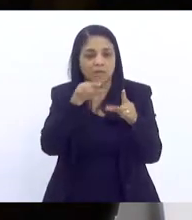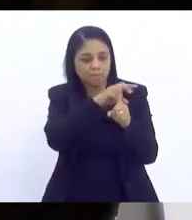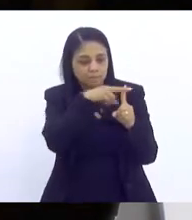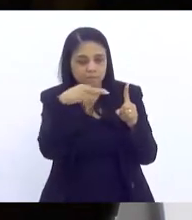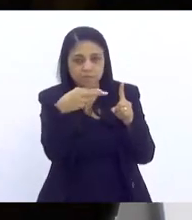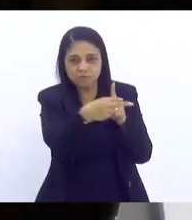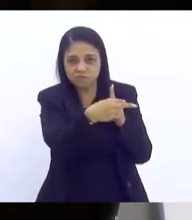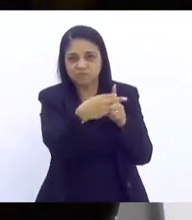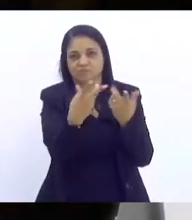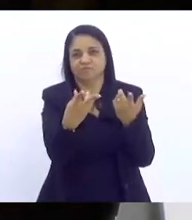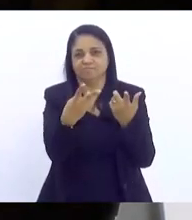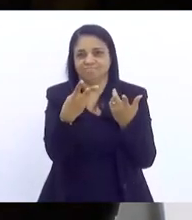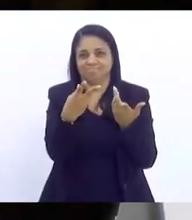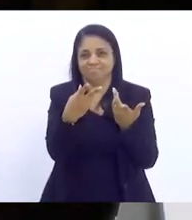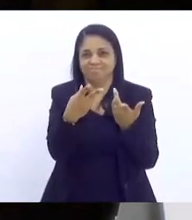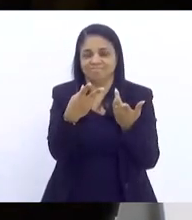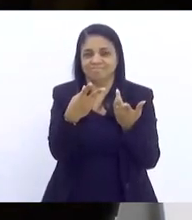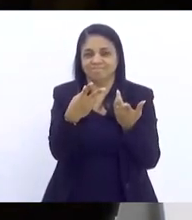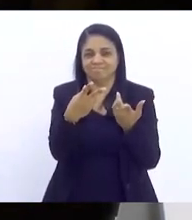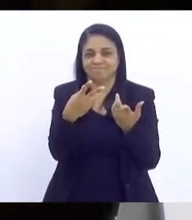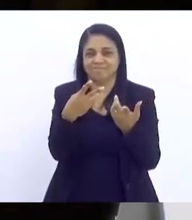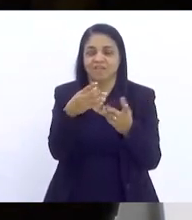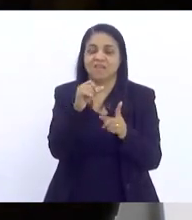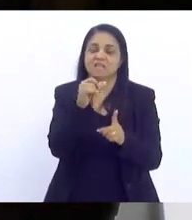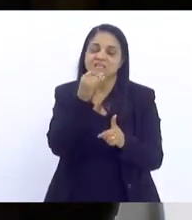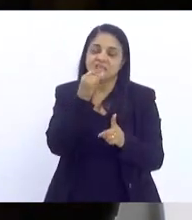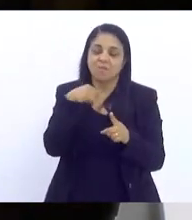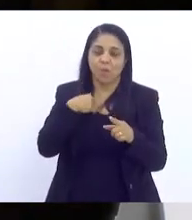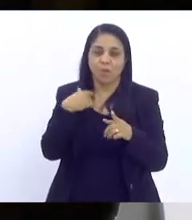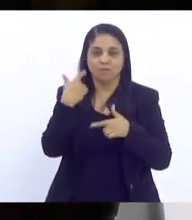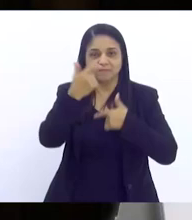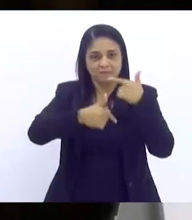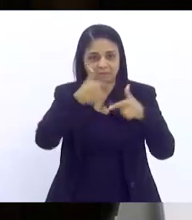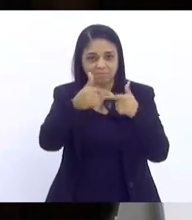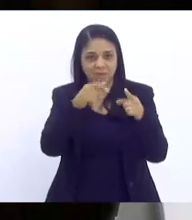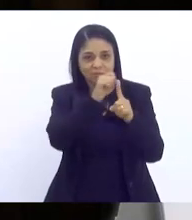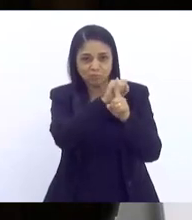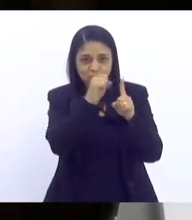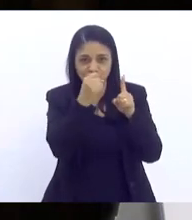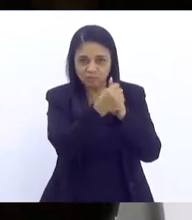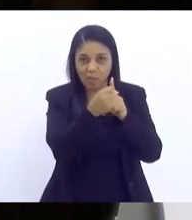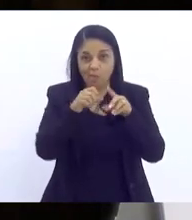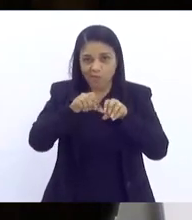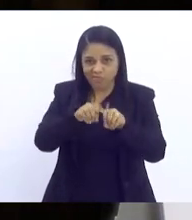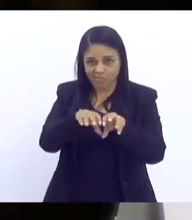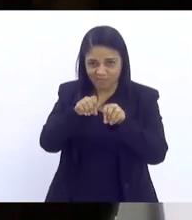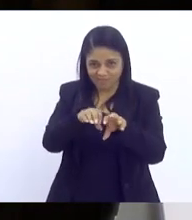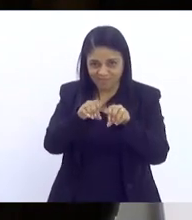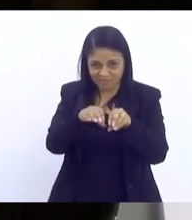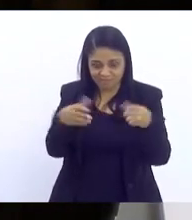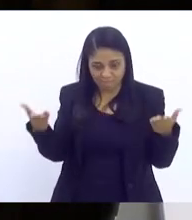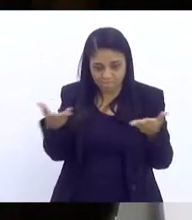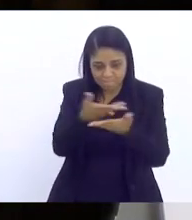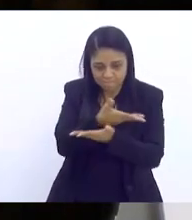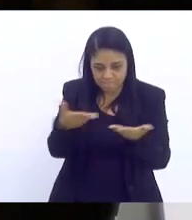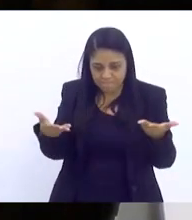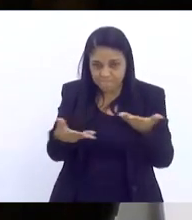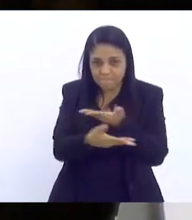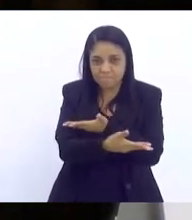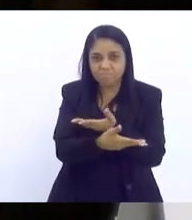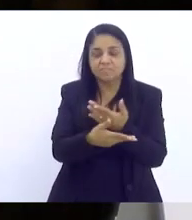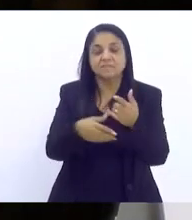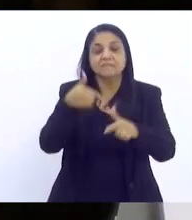as perspectivas do campo social e da educação, de que nós precisamos trabalhar a